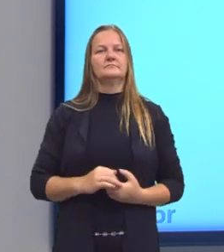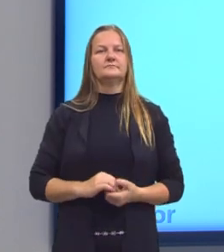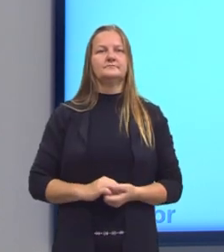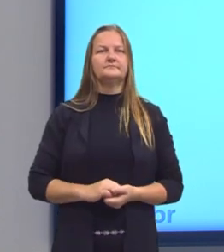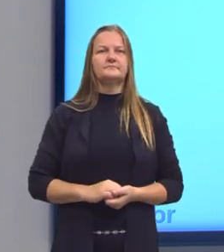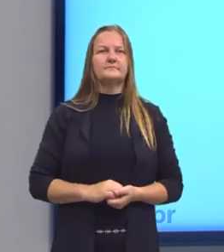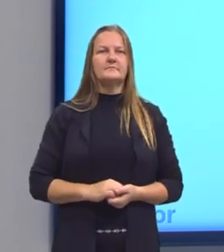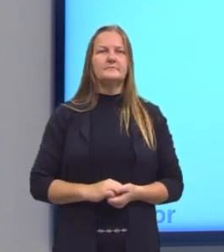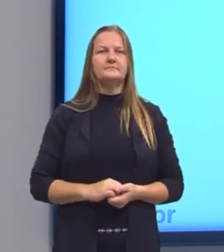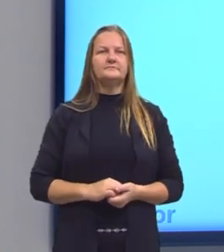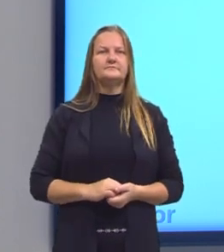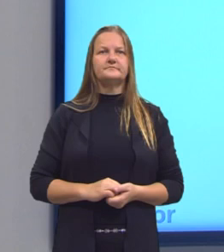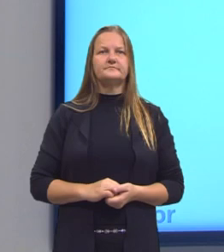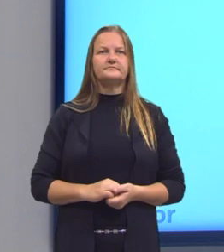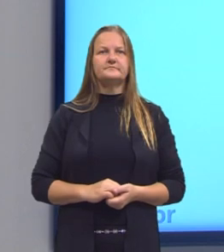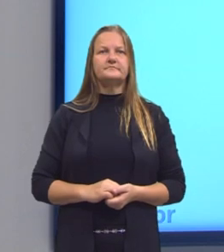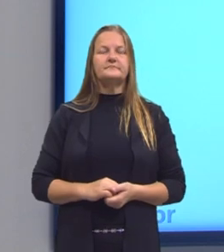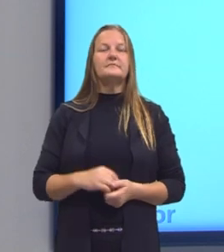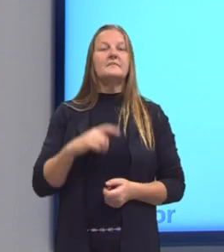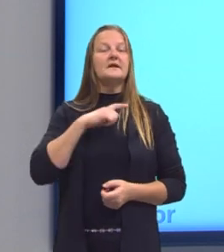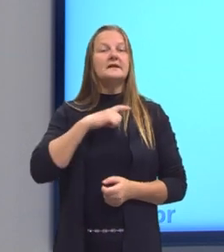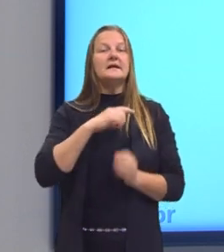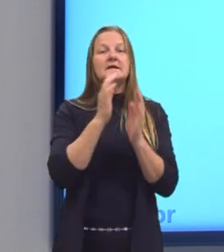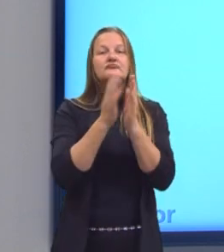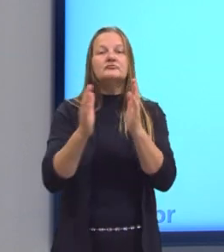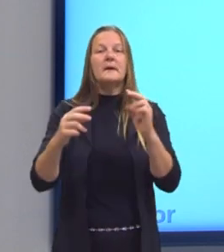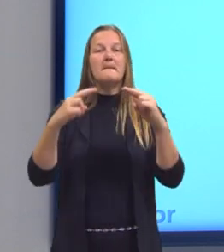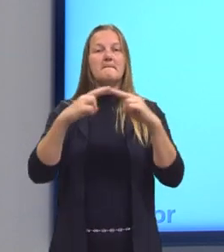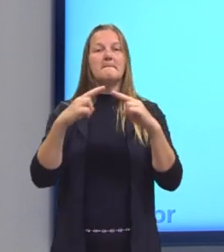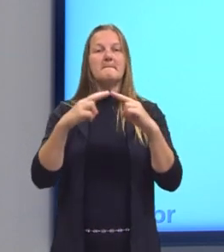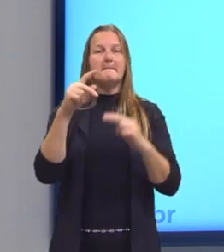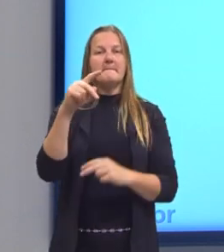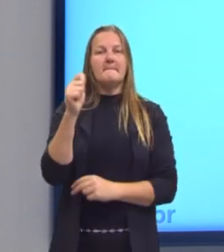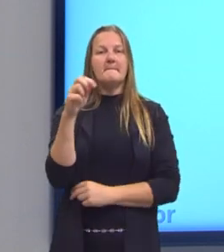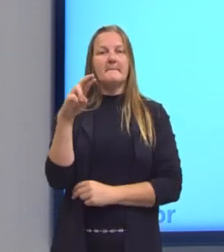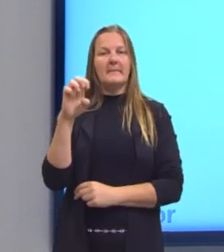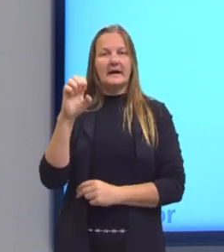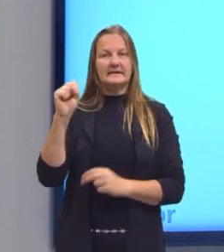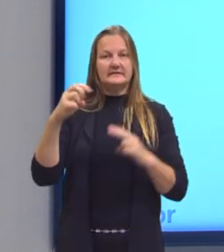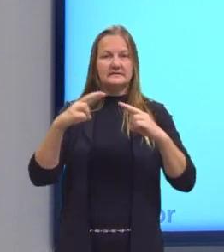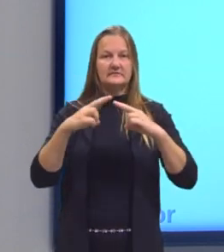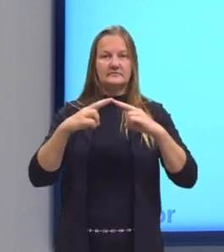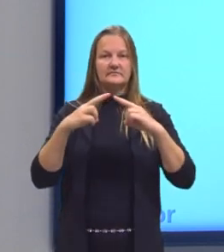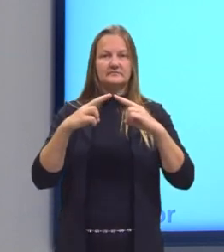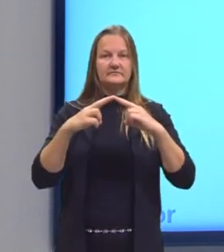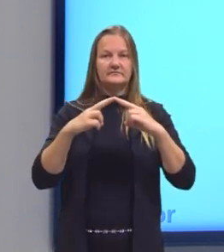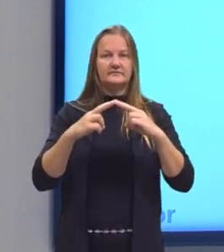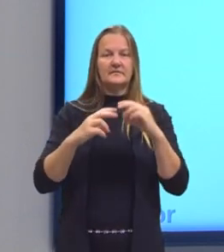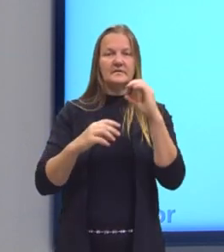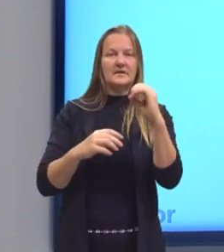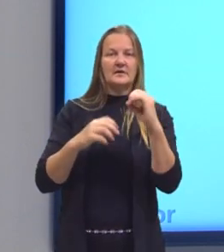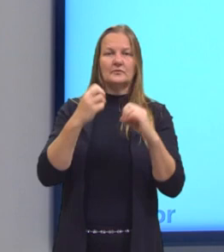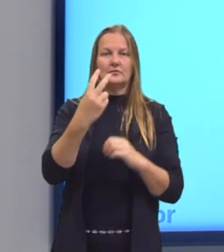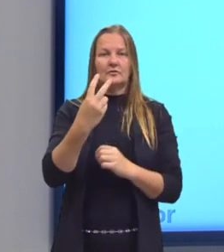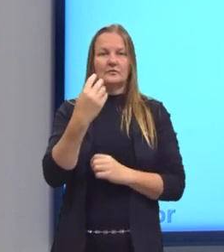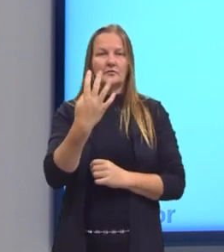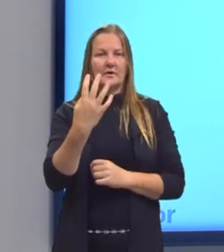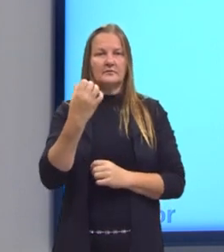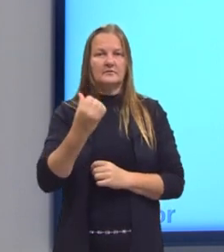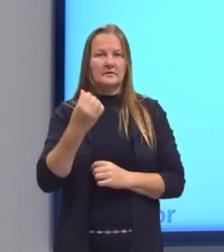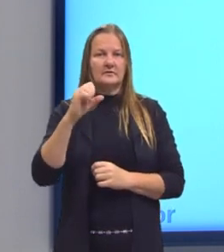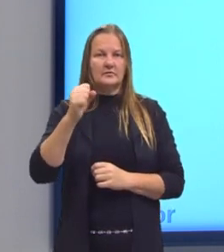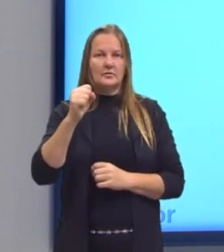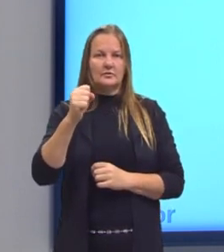A sequência dos números pares. A sequência dos pares são aqueles números que terminam em zero, dois, quatro,